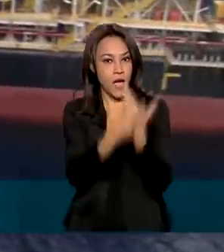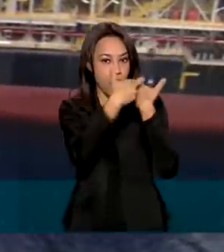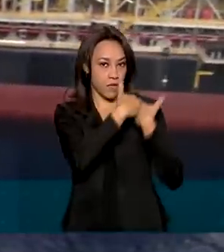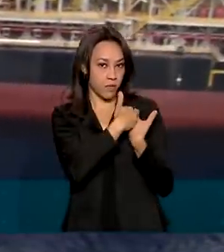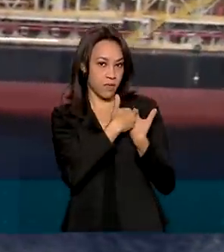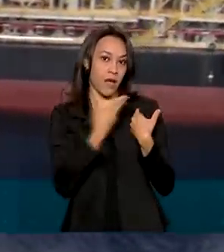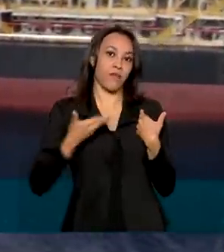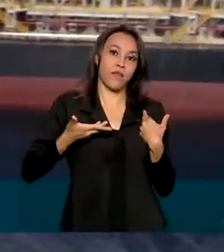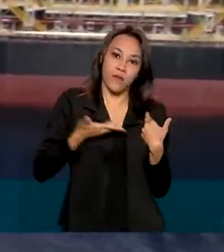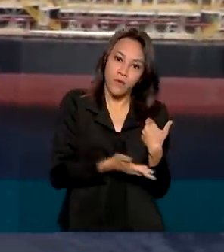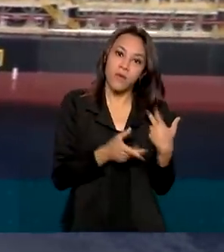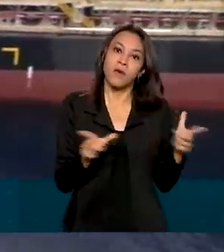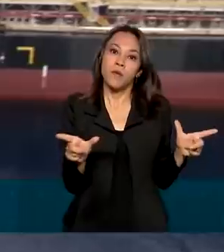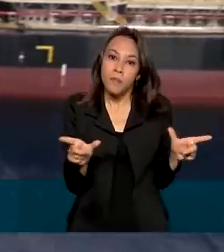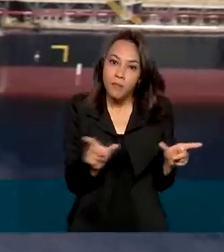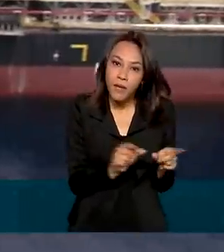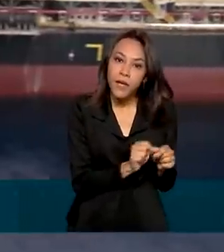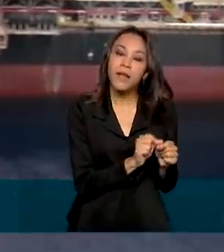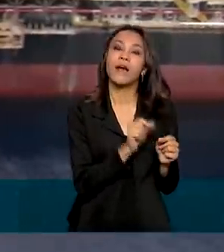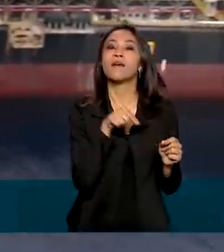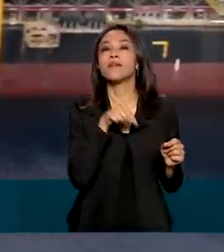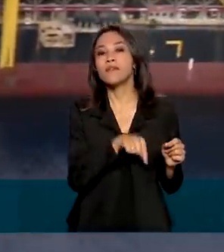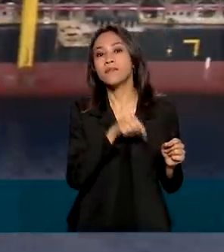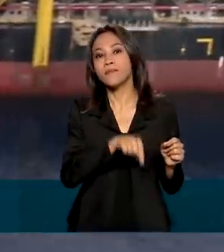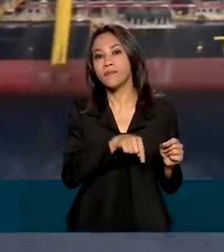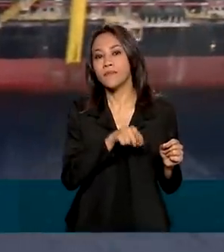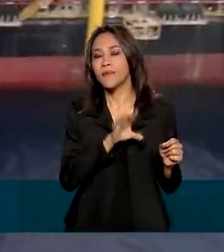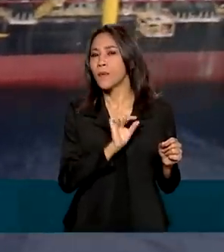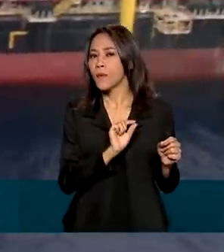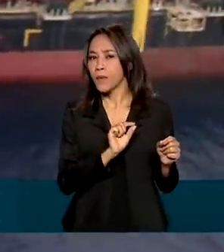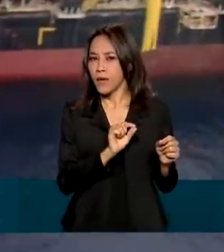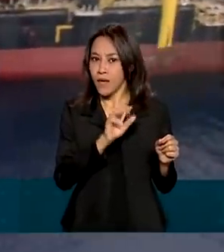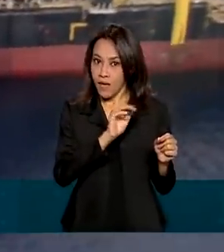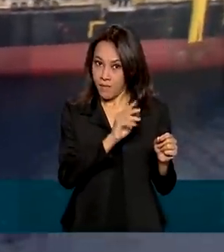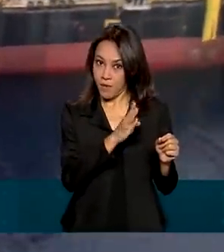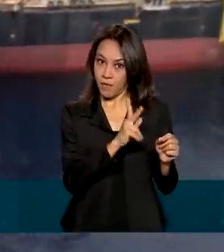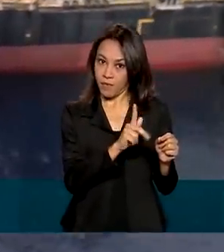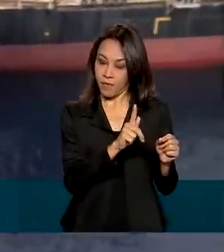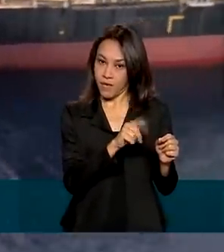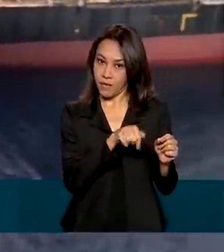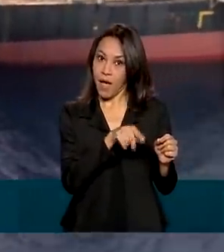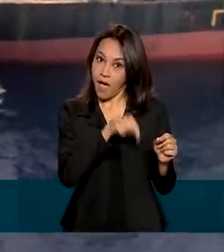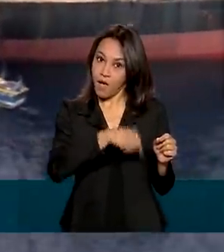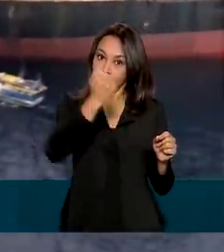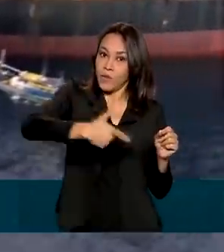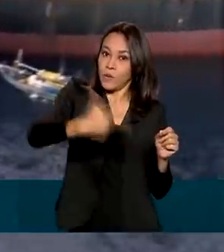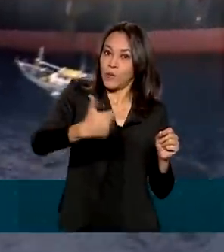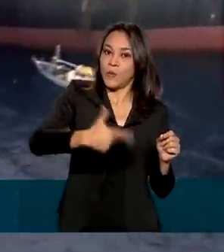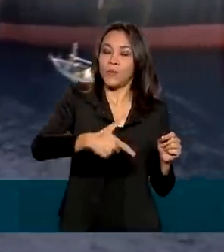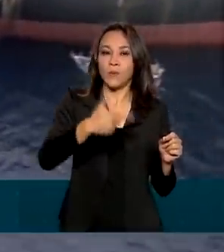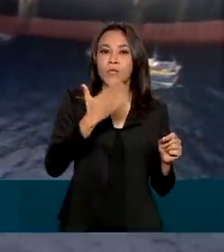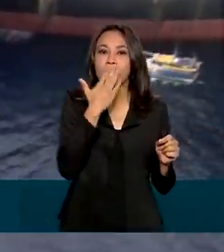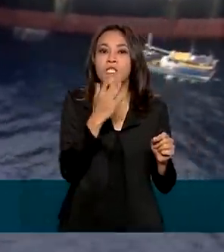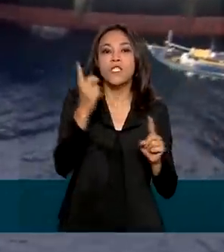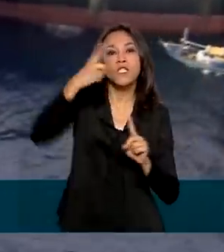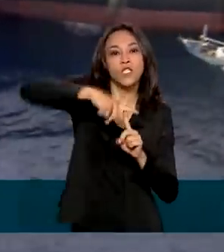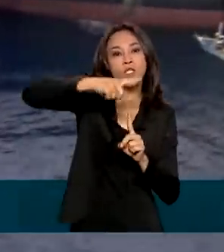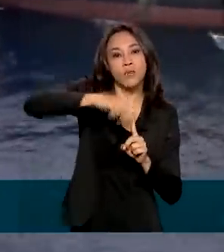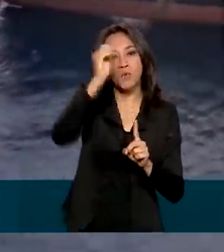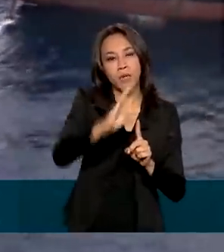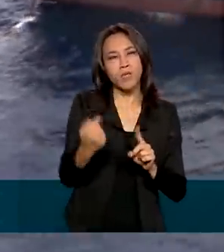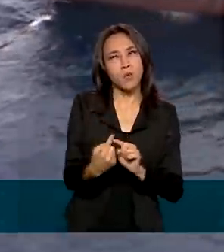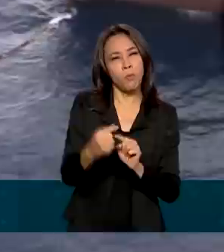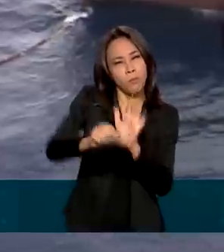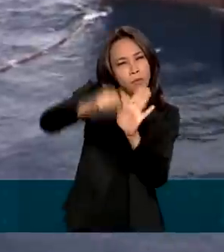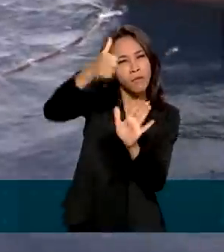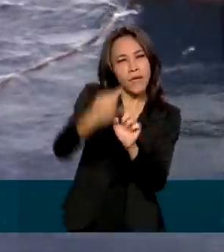do Petróleo, Gás Natural e Biocombustíveis. É o segundo leilão desse tipo no país. O primeiro ocorreu